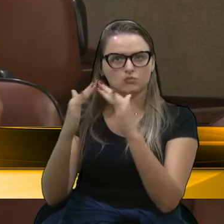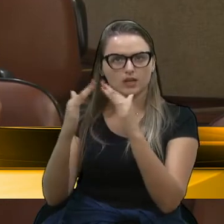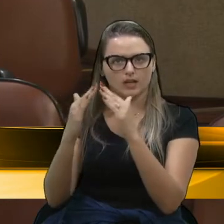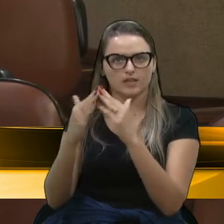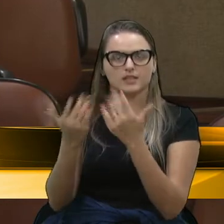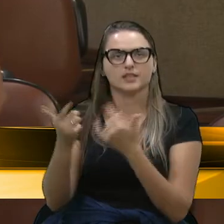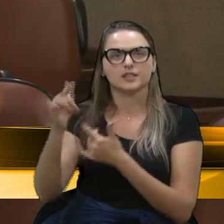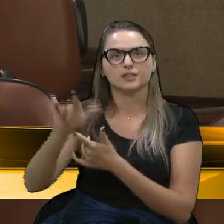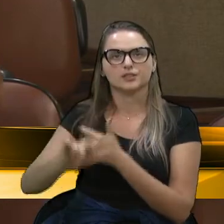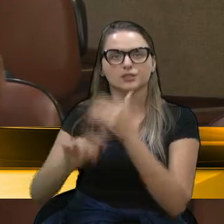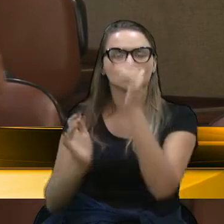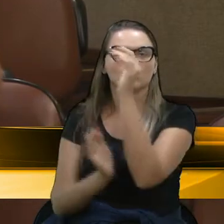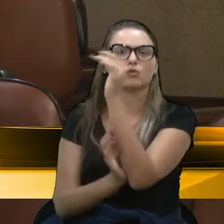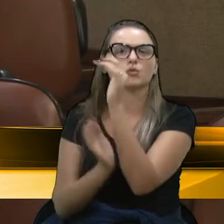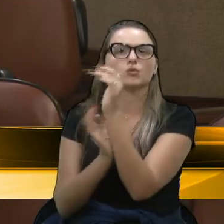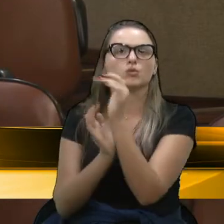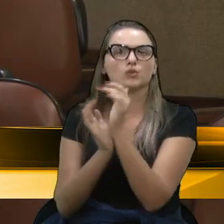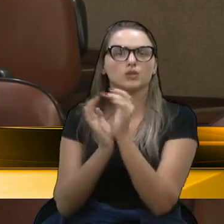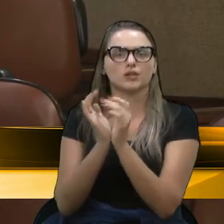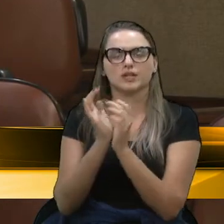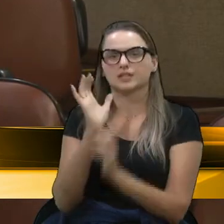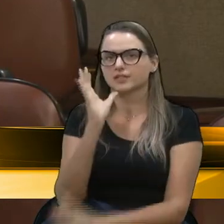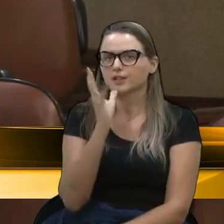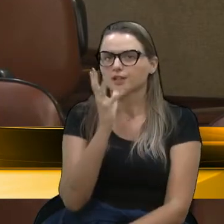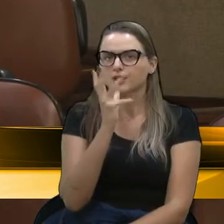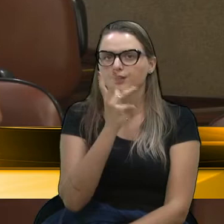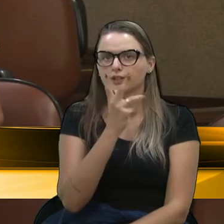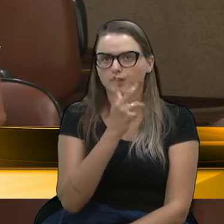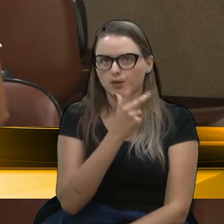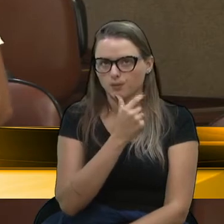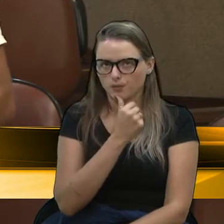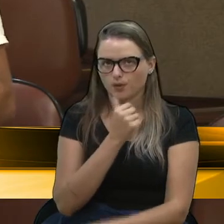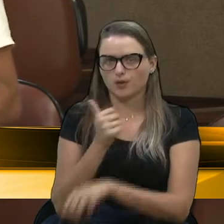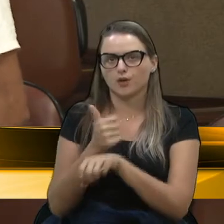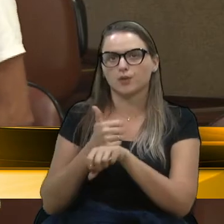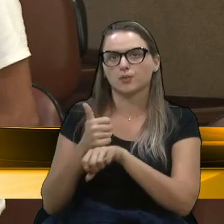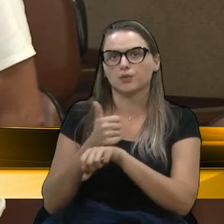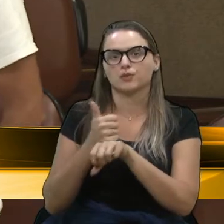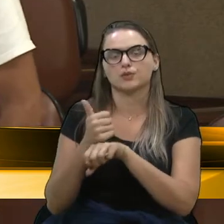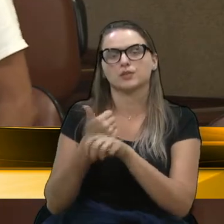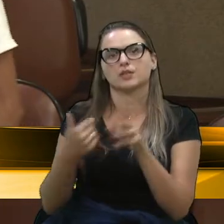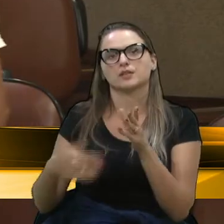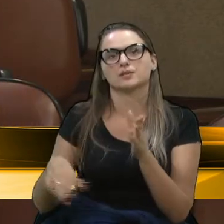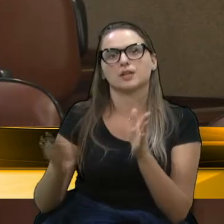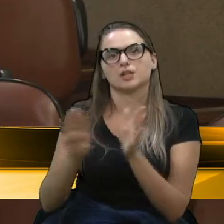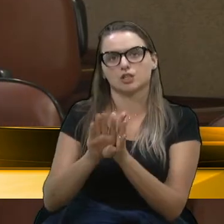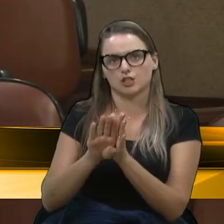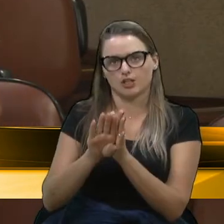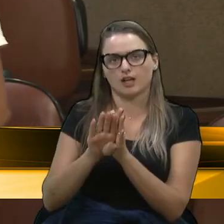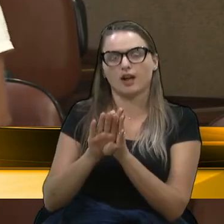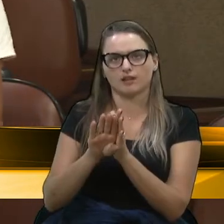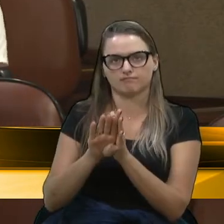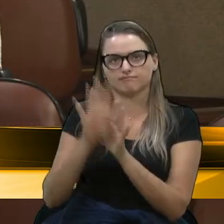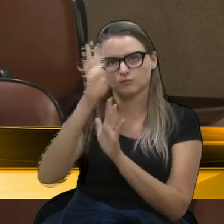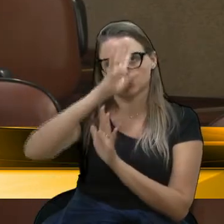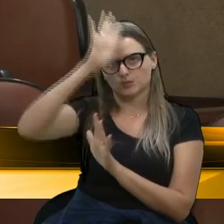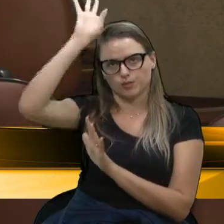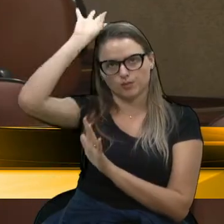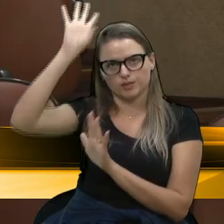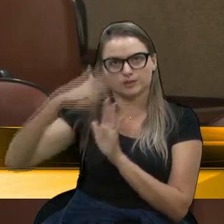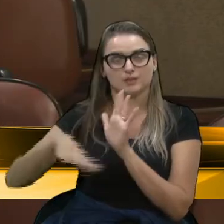burocracia da demora desses profissionais que chegam para pagar o fogo.